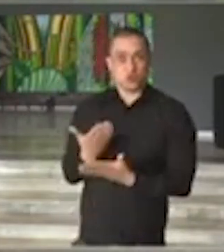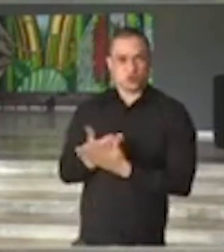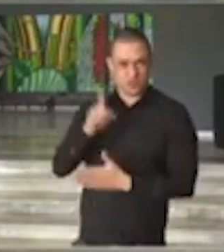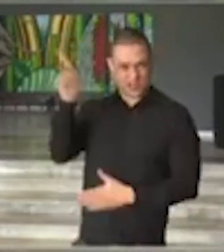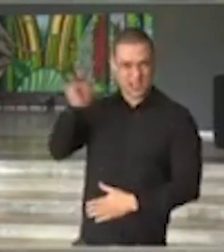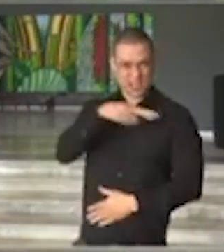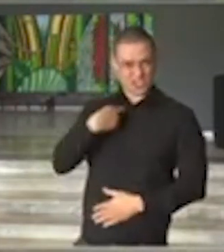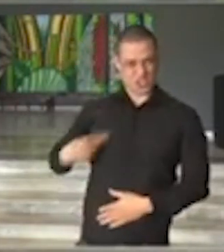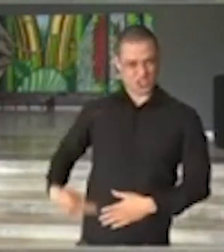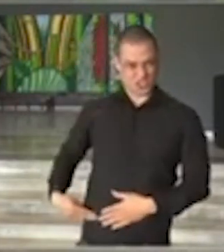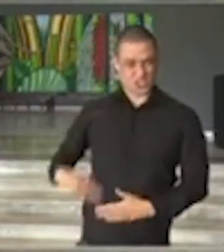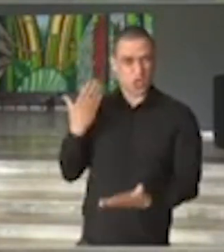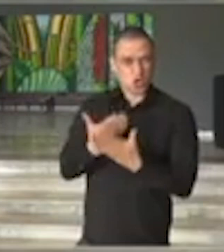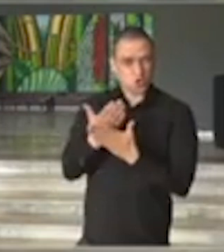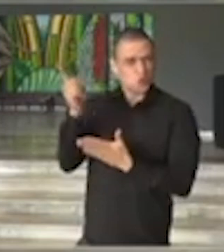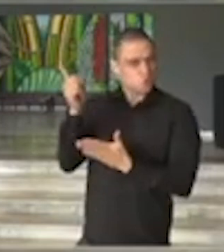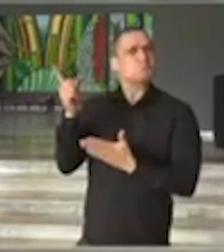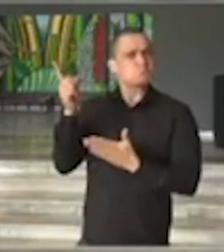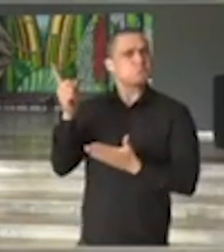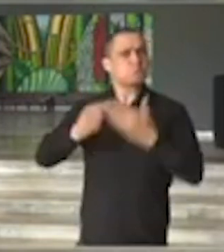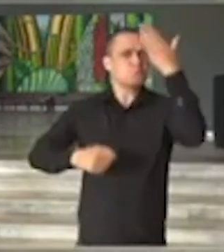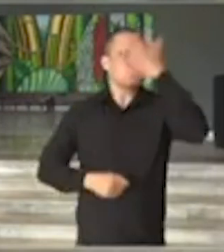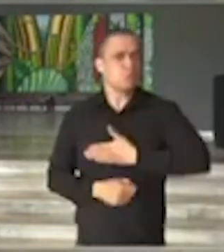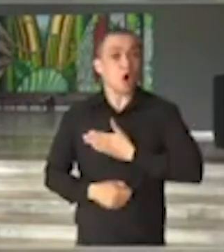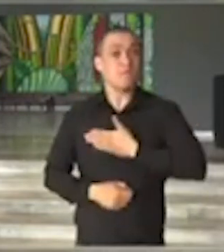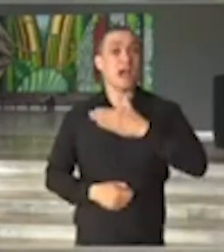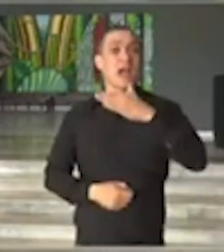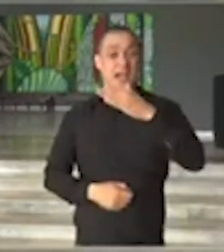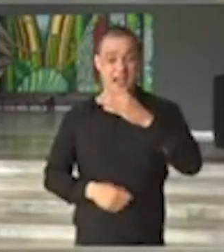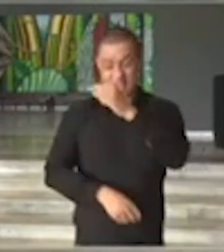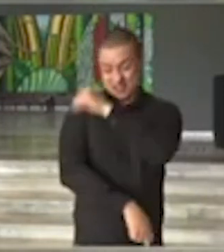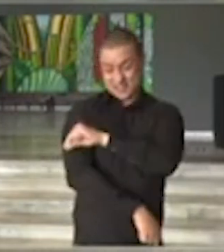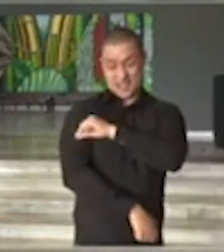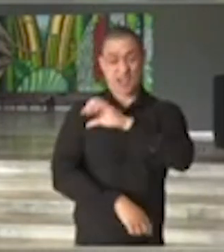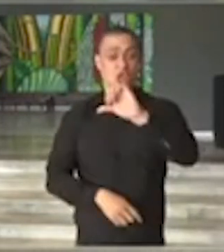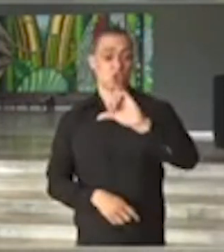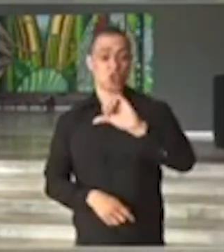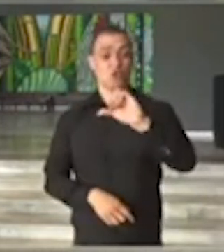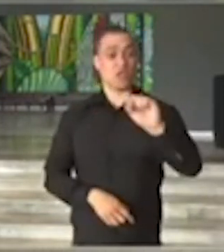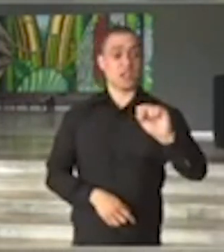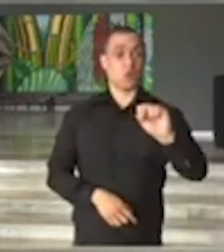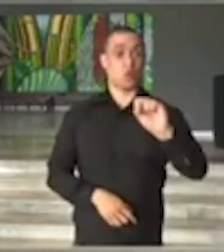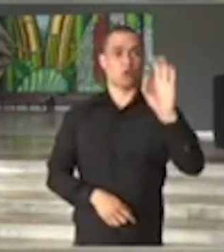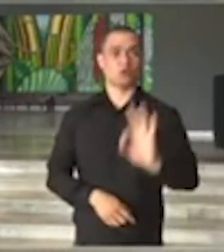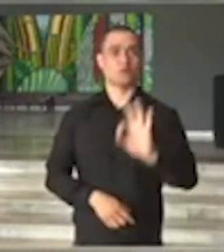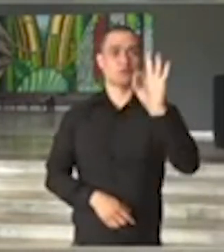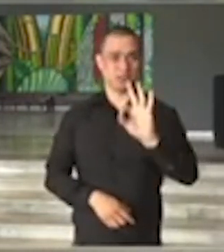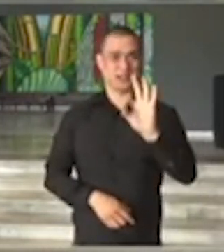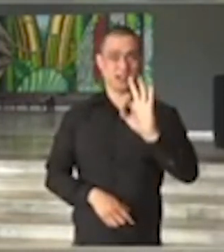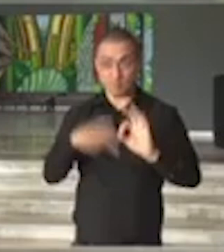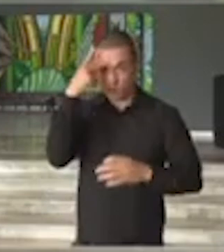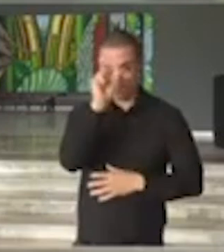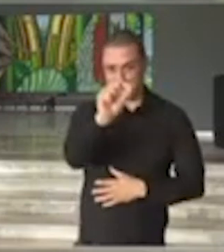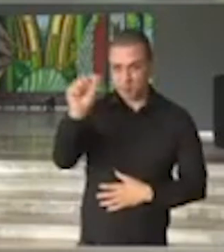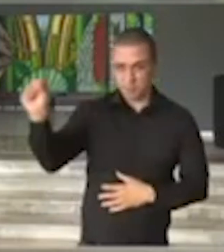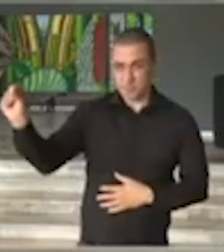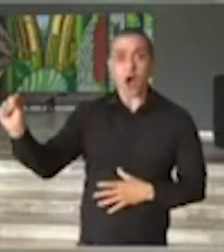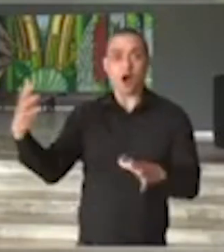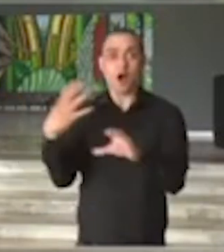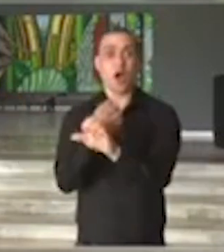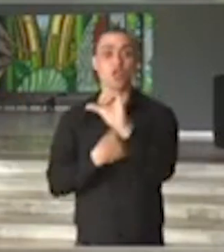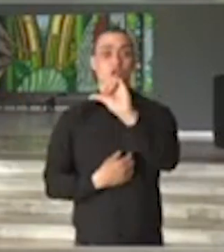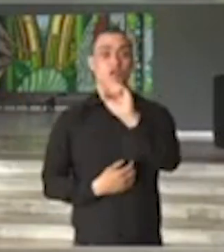China demonstraram que a Coronavac apresentou 98% de eficiência na imunização das pessoas